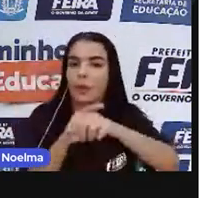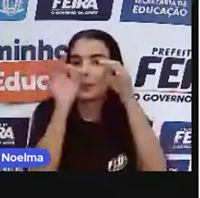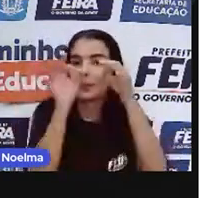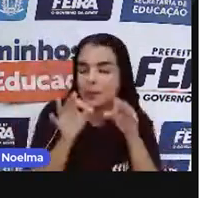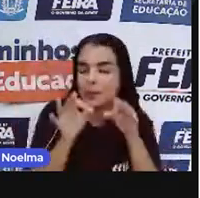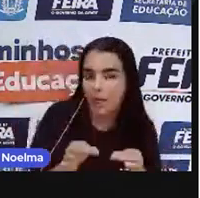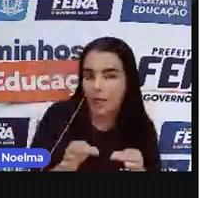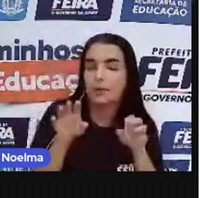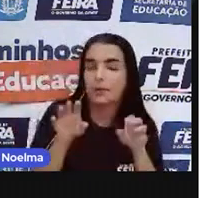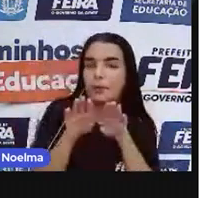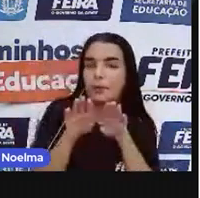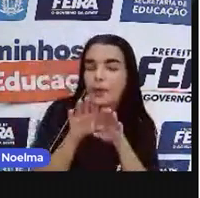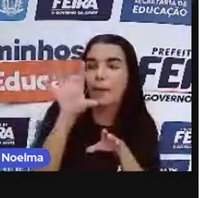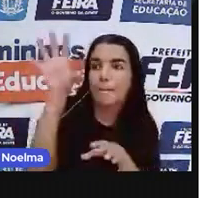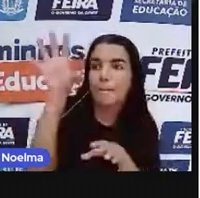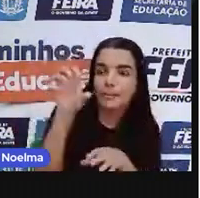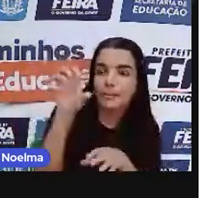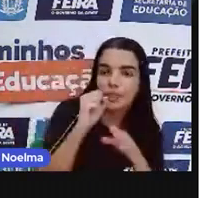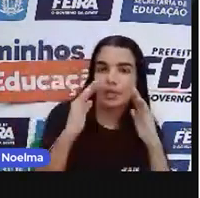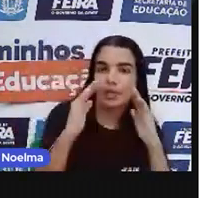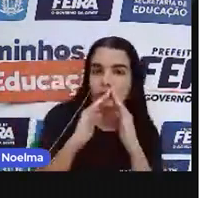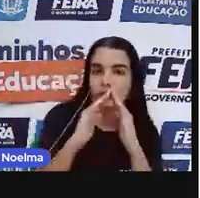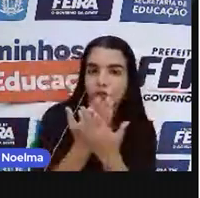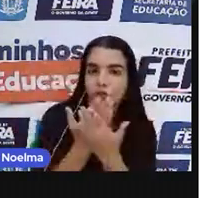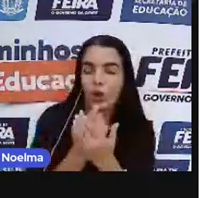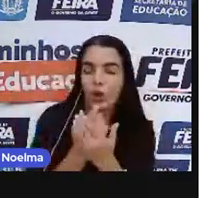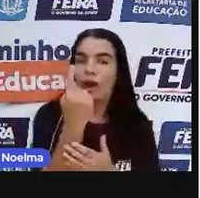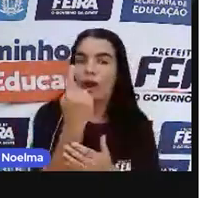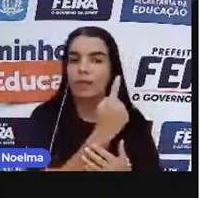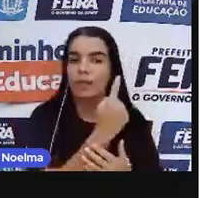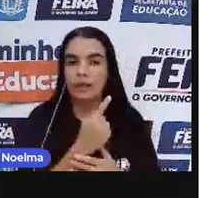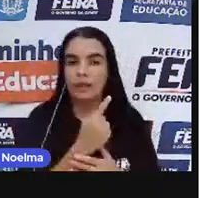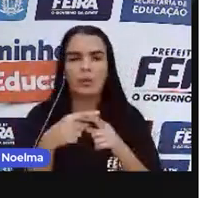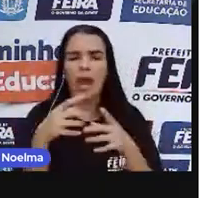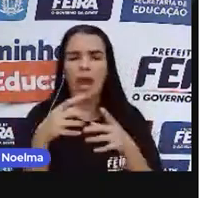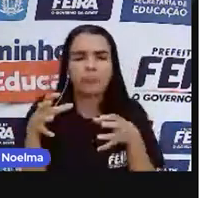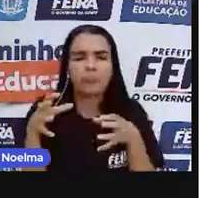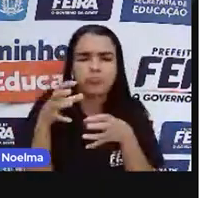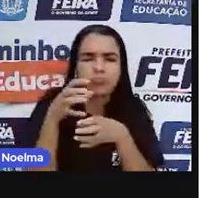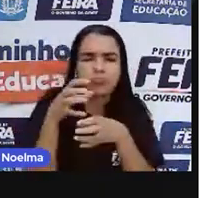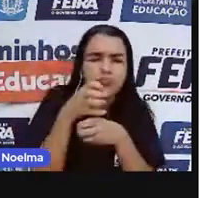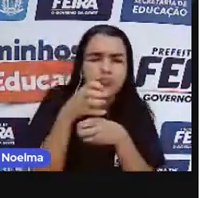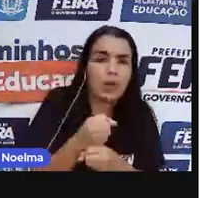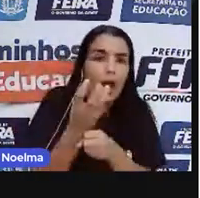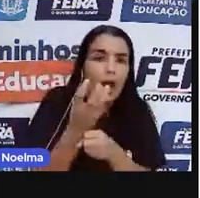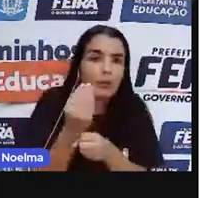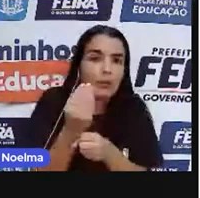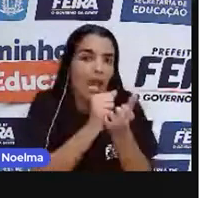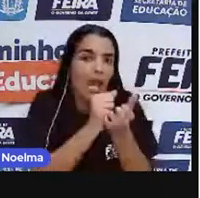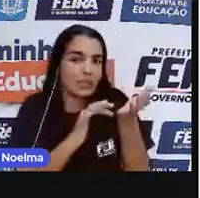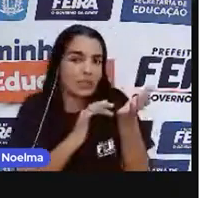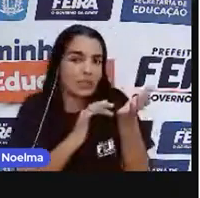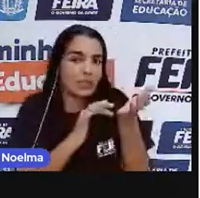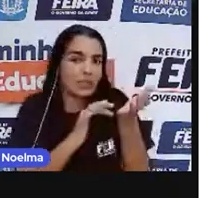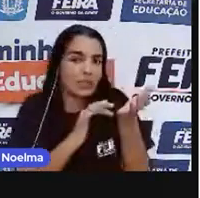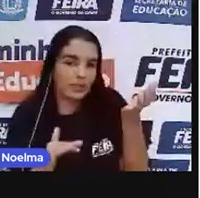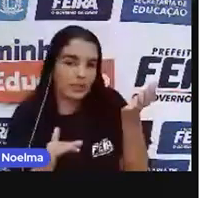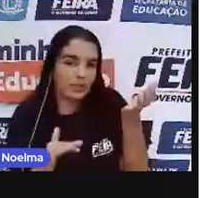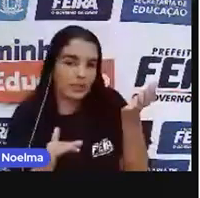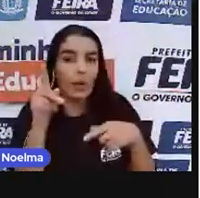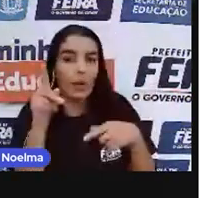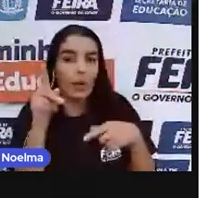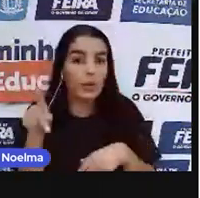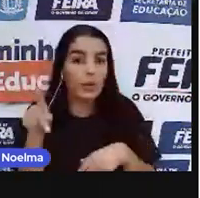também na época correta, para que não se acumule essas atividades, né? E o professor de